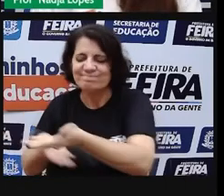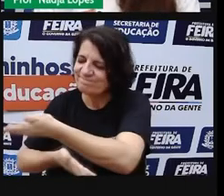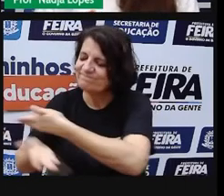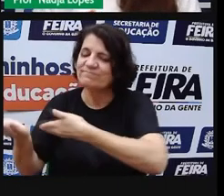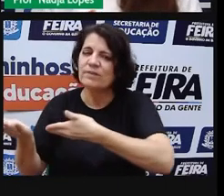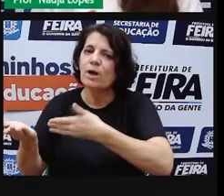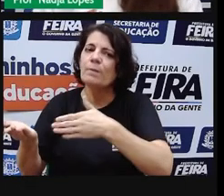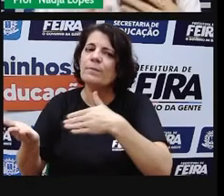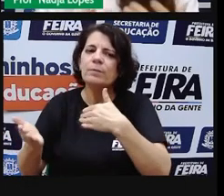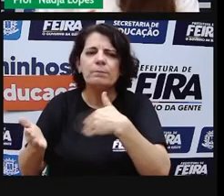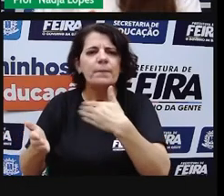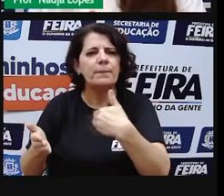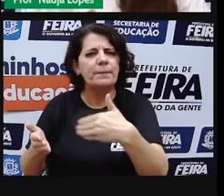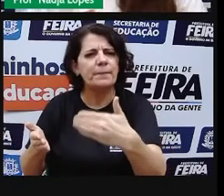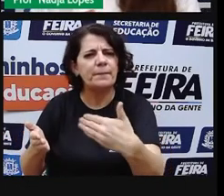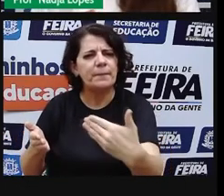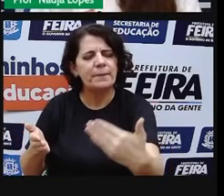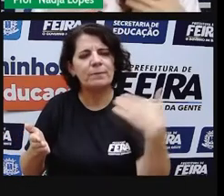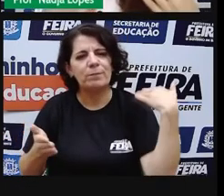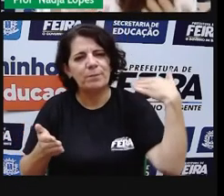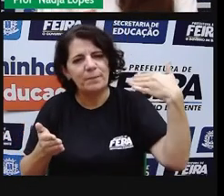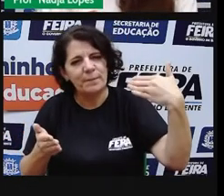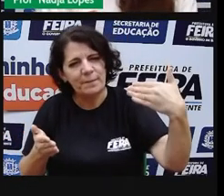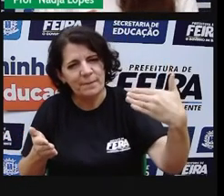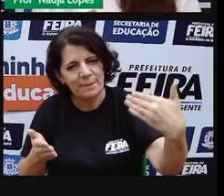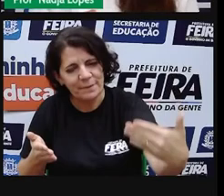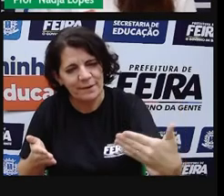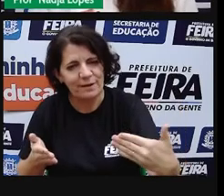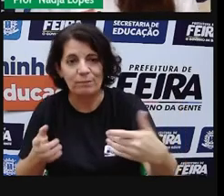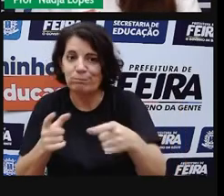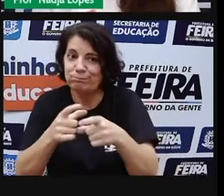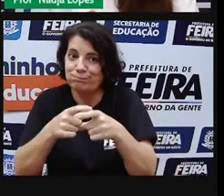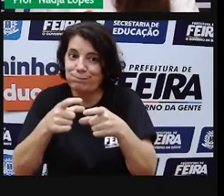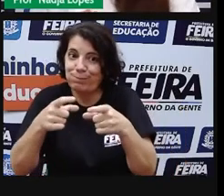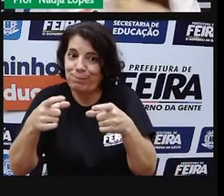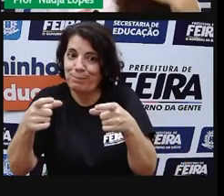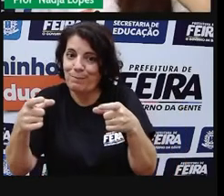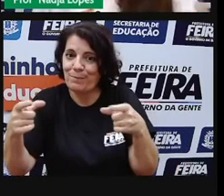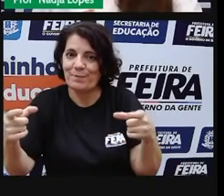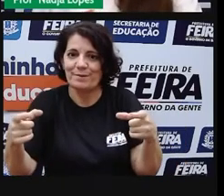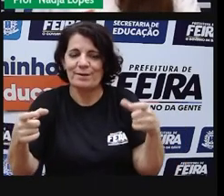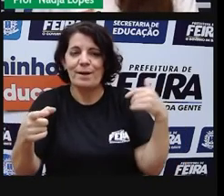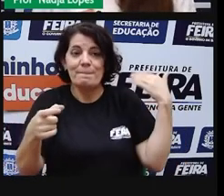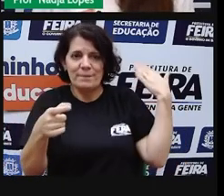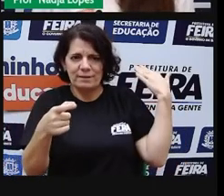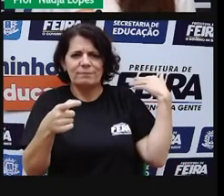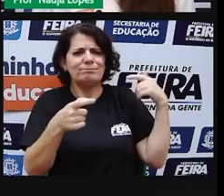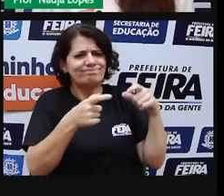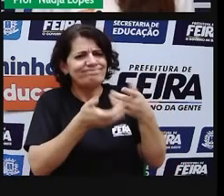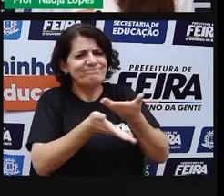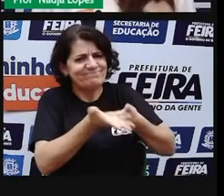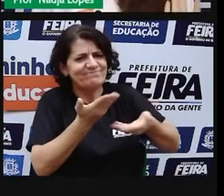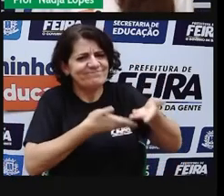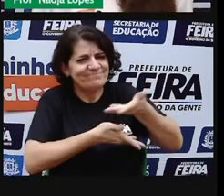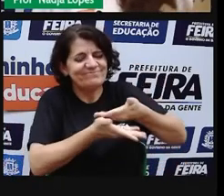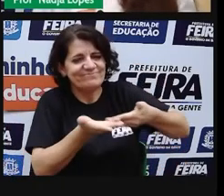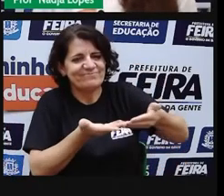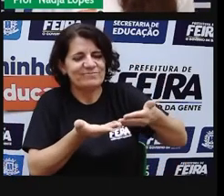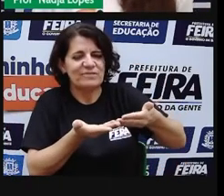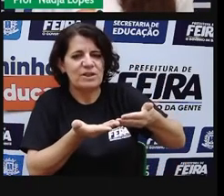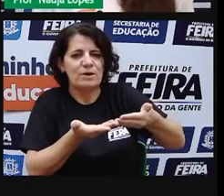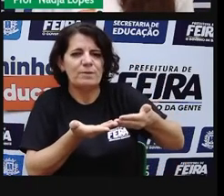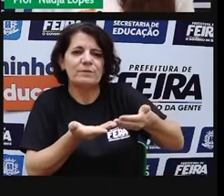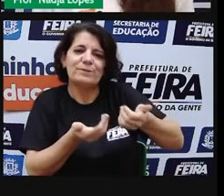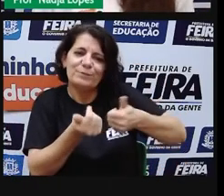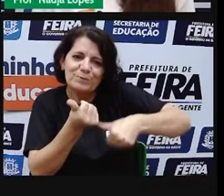isso a nossa economia foi crescendo. As pessoas foram abrindo novas lojas, novas empresas, e o comércio se